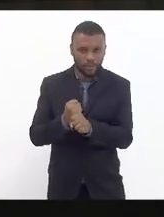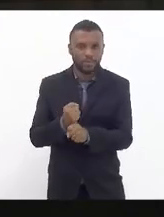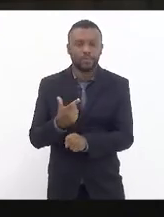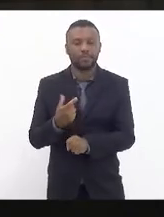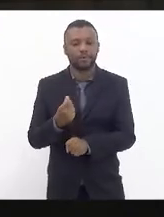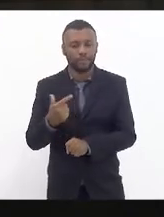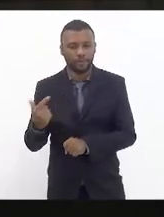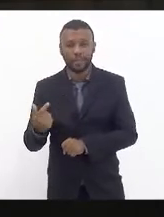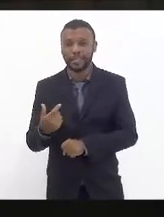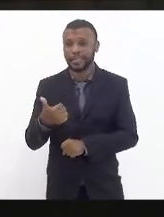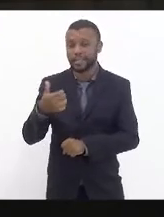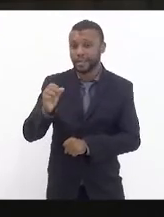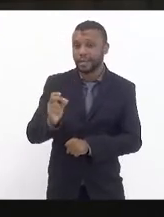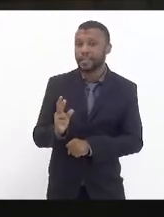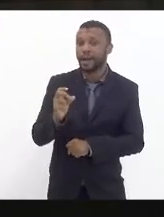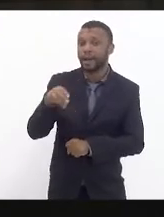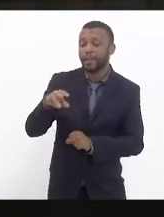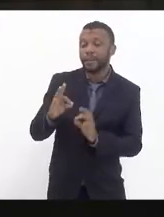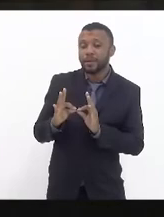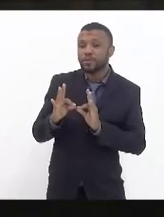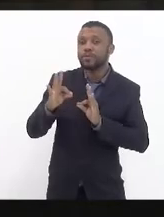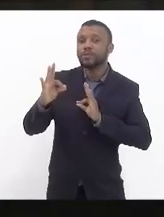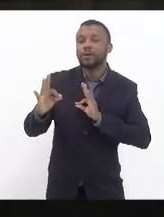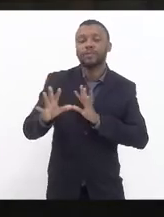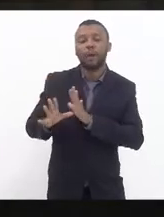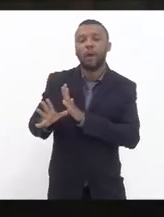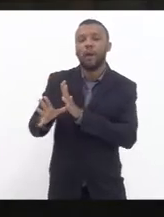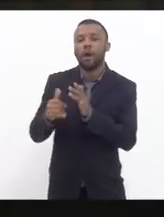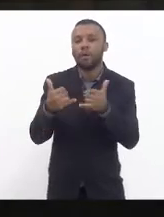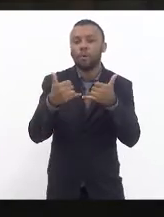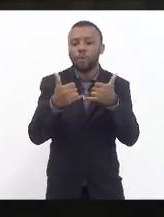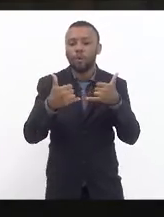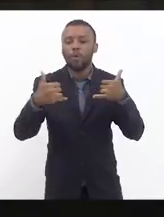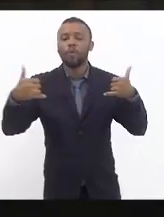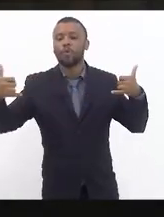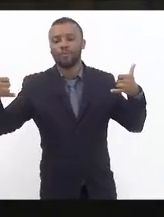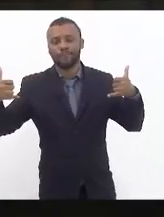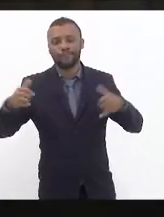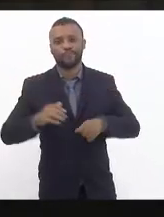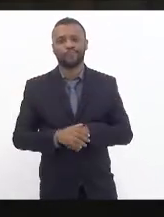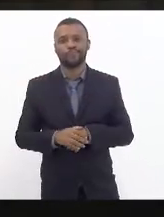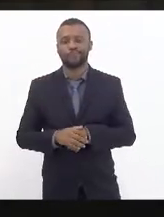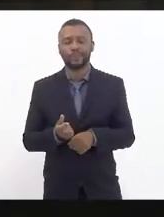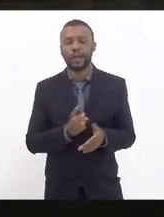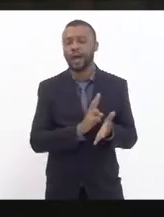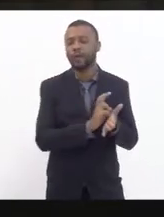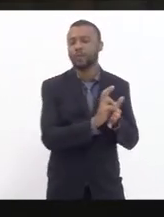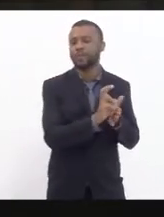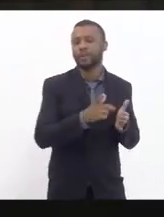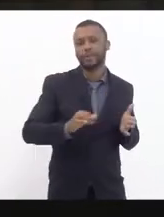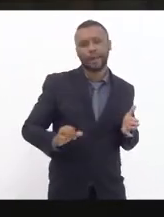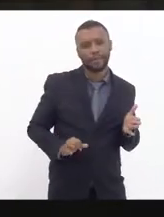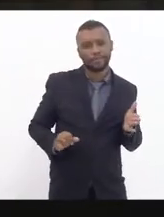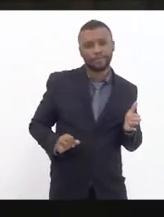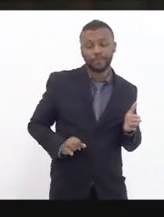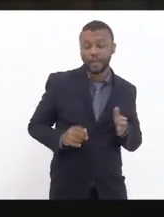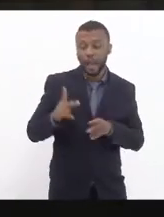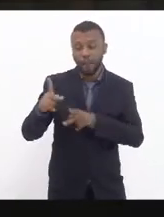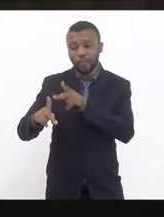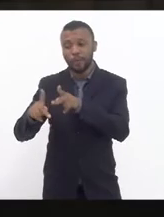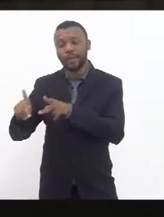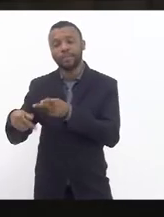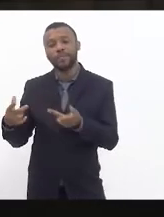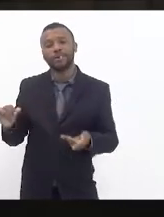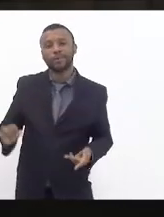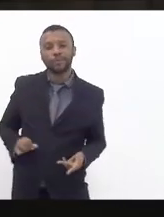cabo ora se a supervia está sofrendo e a população é que está pagando o pato porque quem passa o